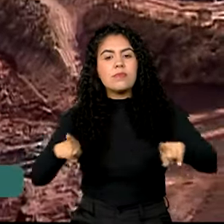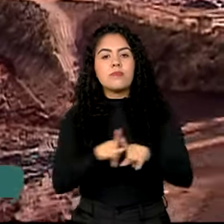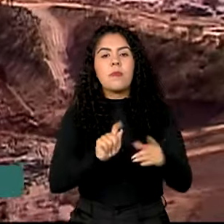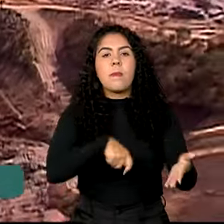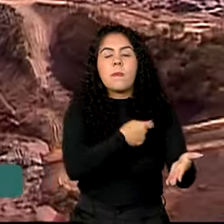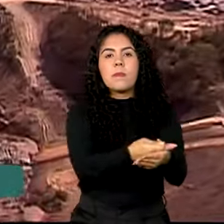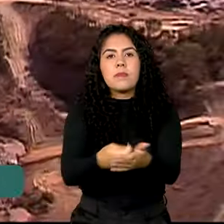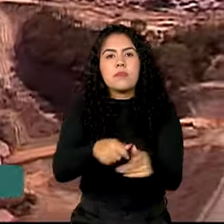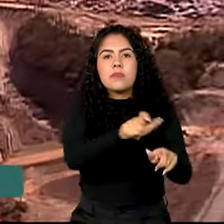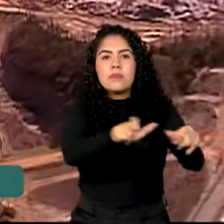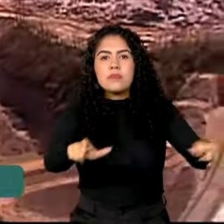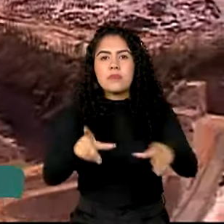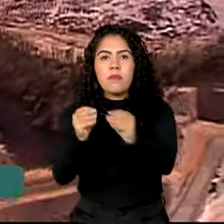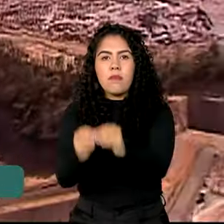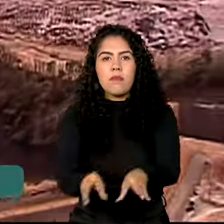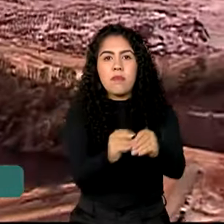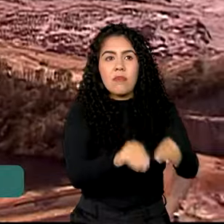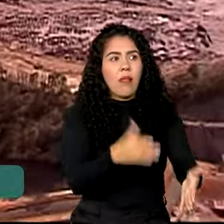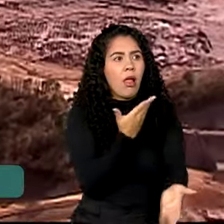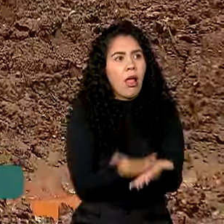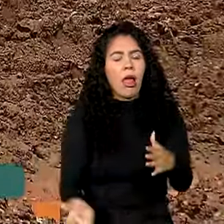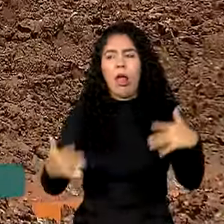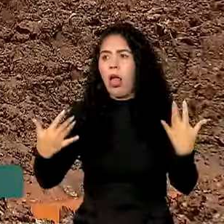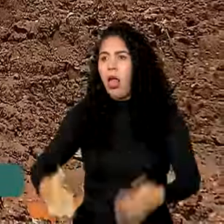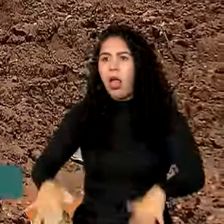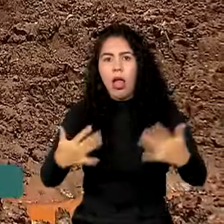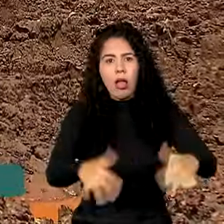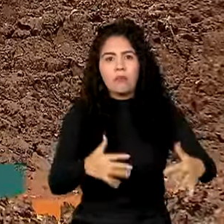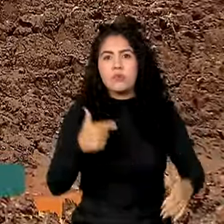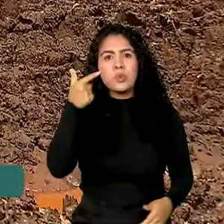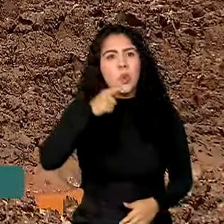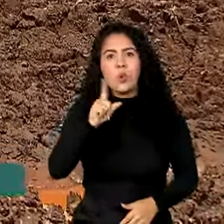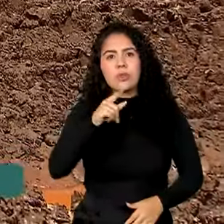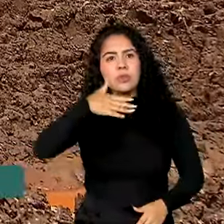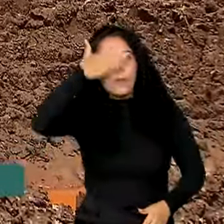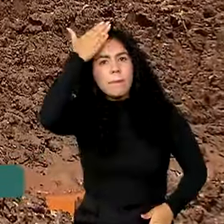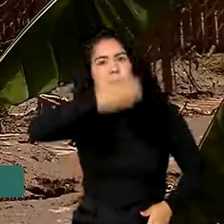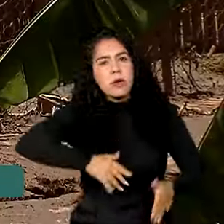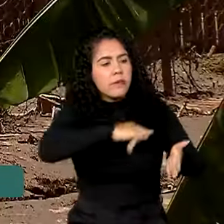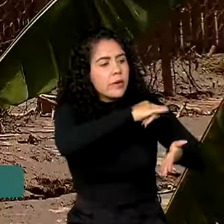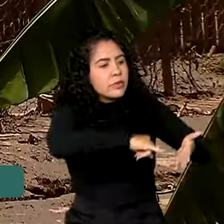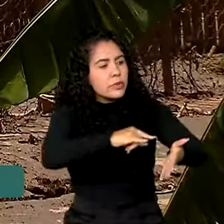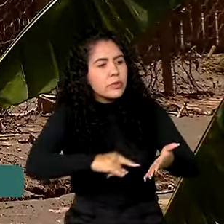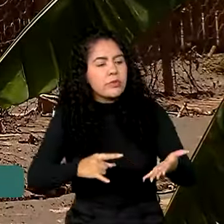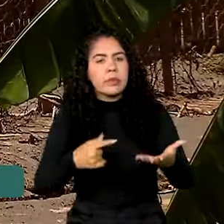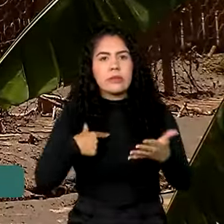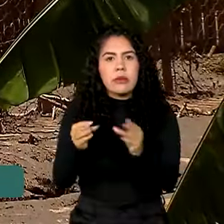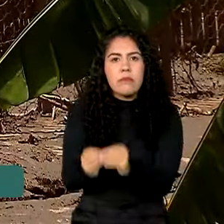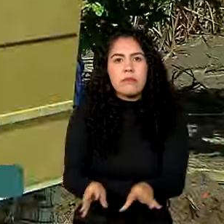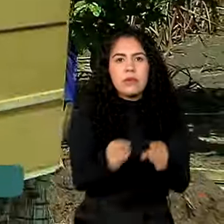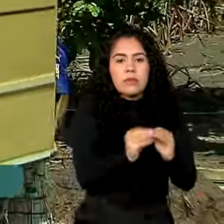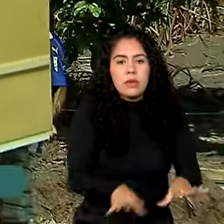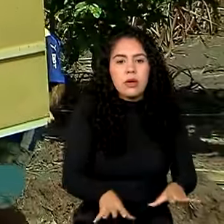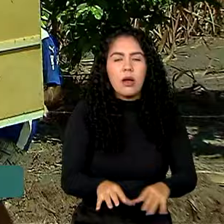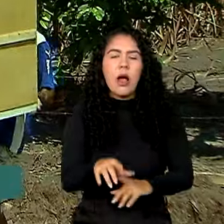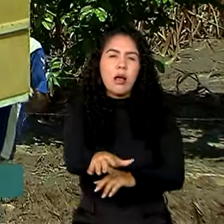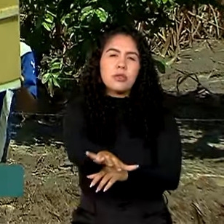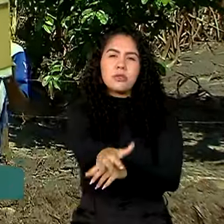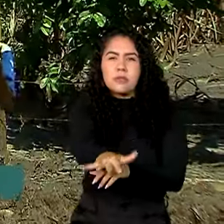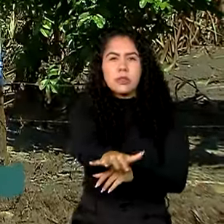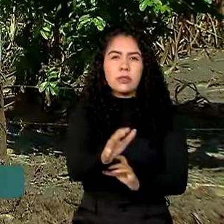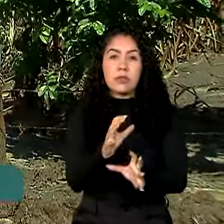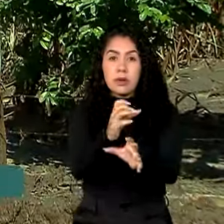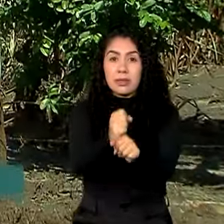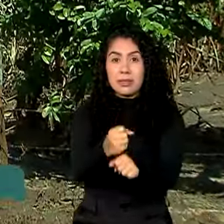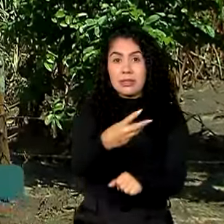foi atingido, mas perdeu tudo e não conseguiu comprovar com documentos os danos sofridos. A estimativa é que